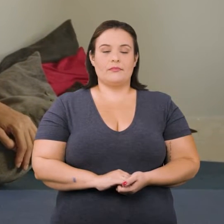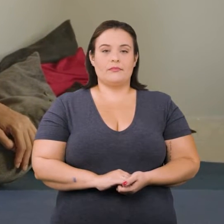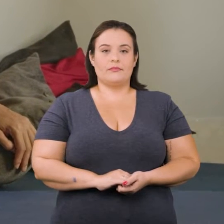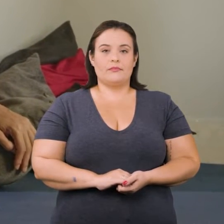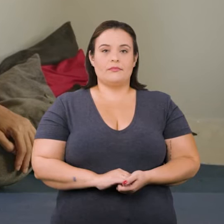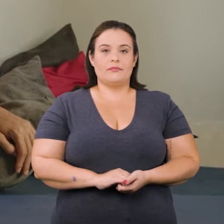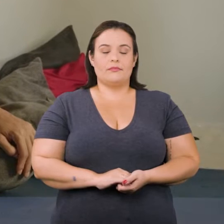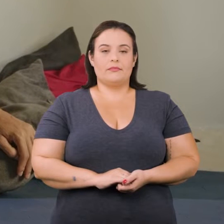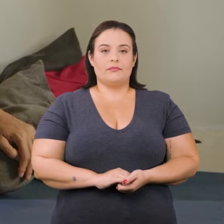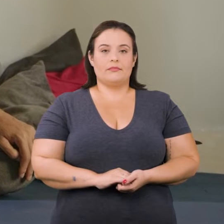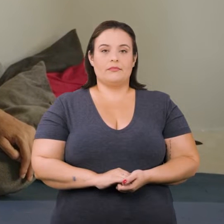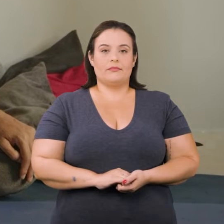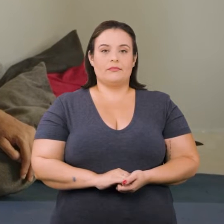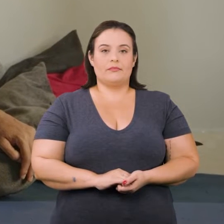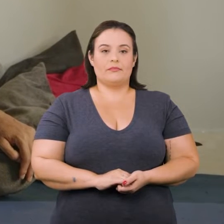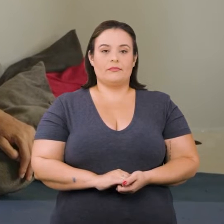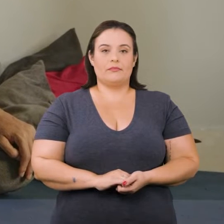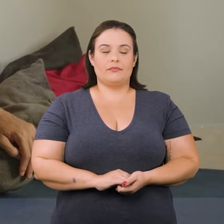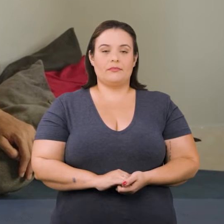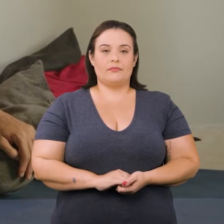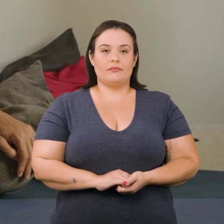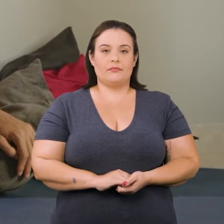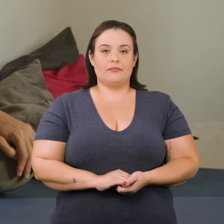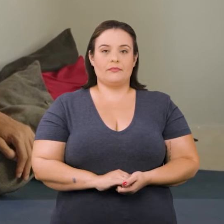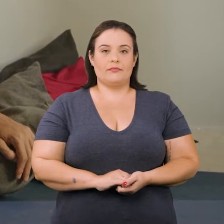dedos ele pressiona as narinas com a cabeça voltada para baixo.